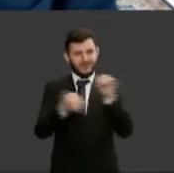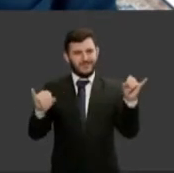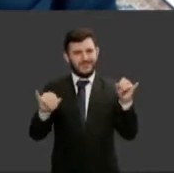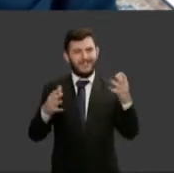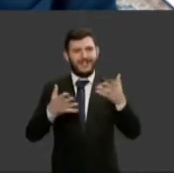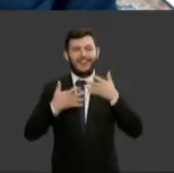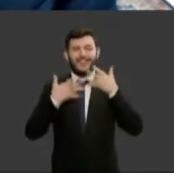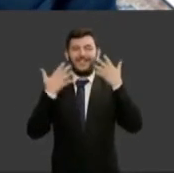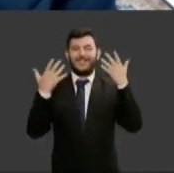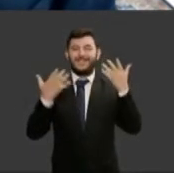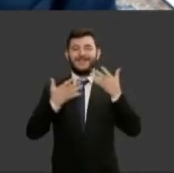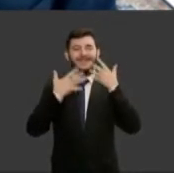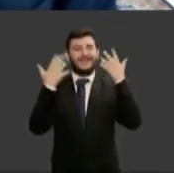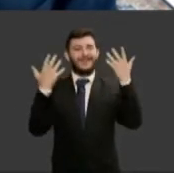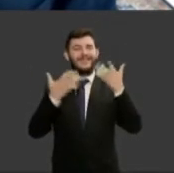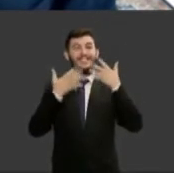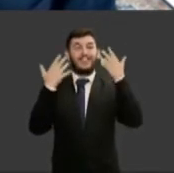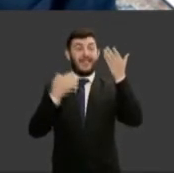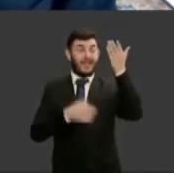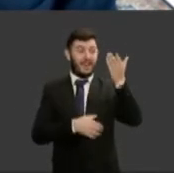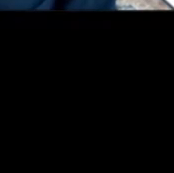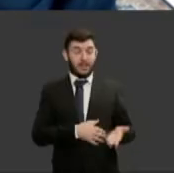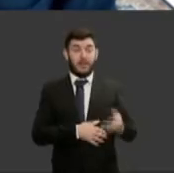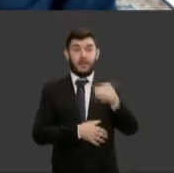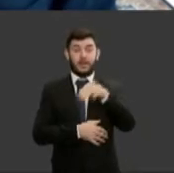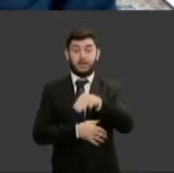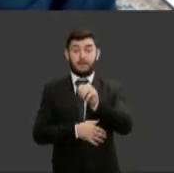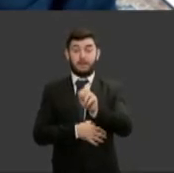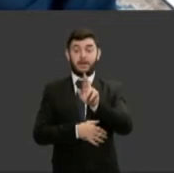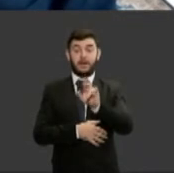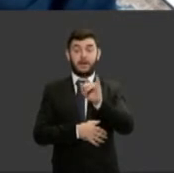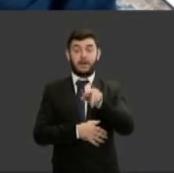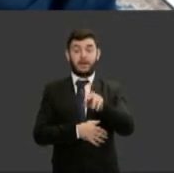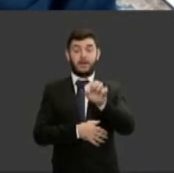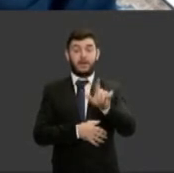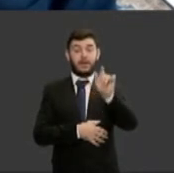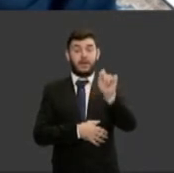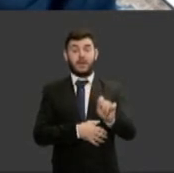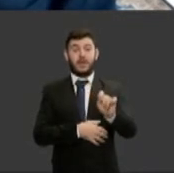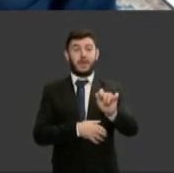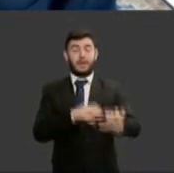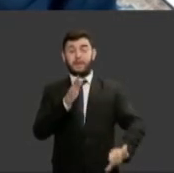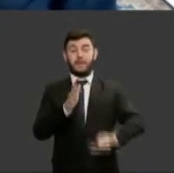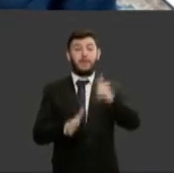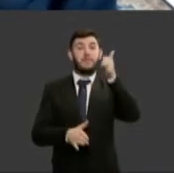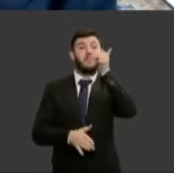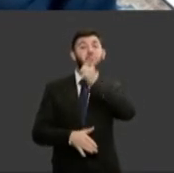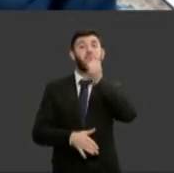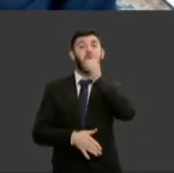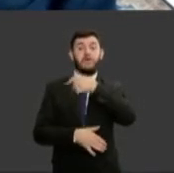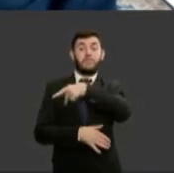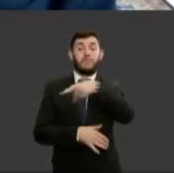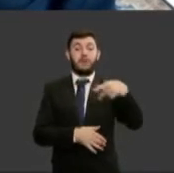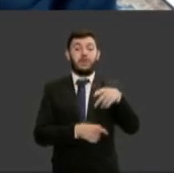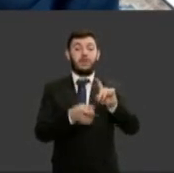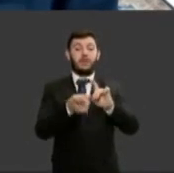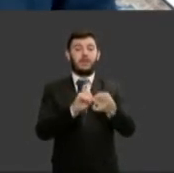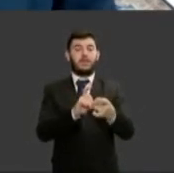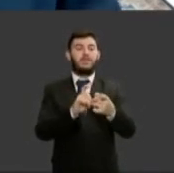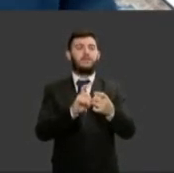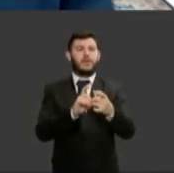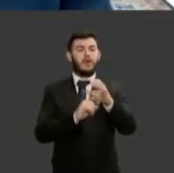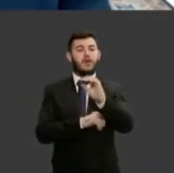foi a primeira mulher presidente da Ordem dos Advogados do Brasil Seccional de